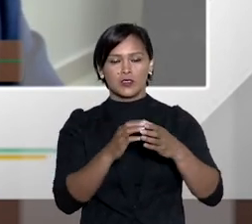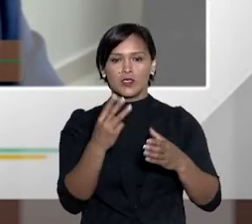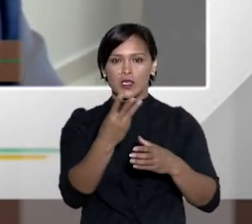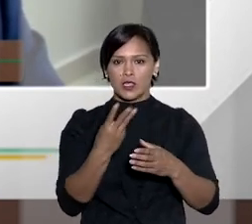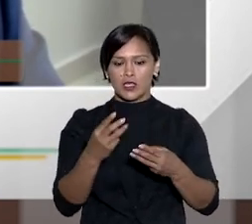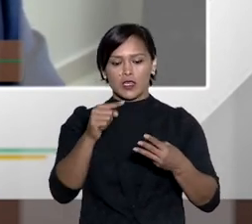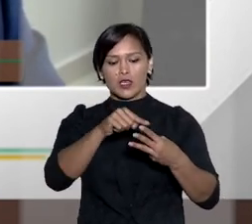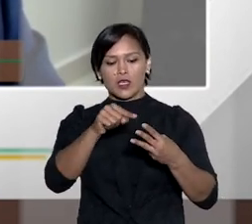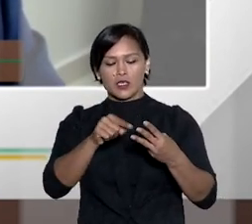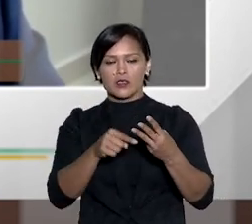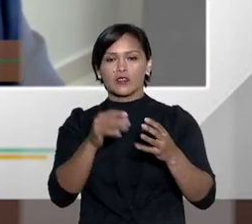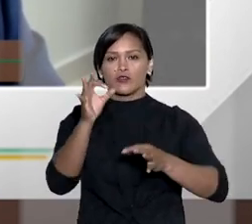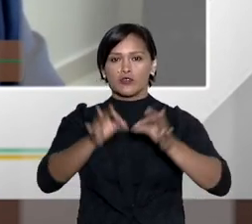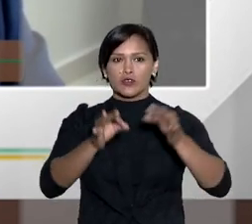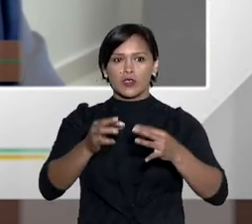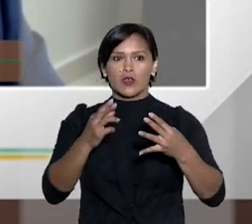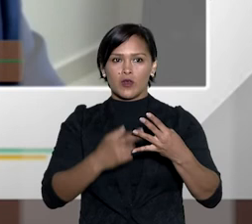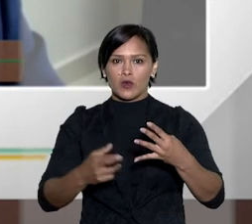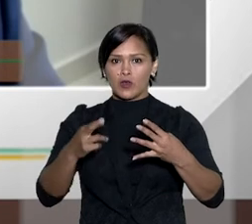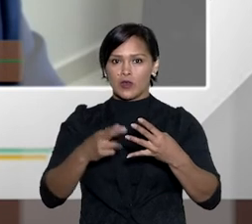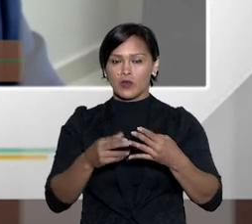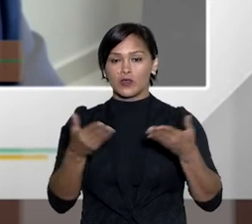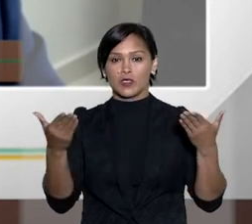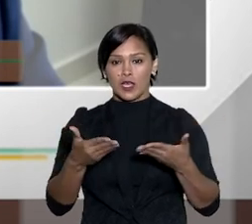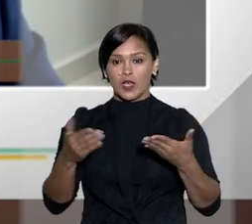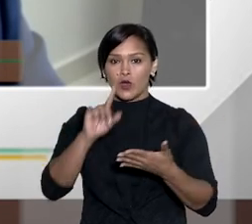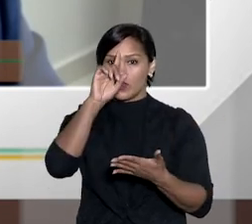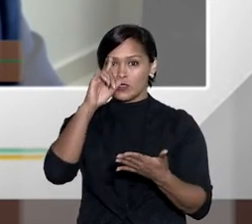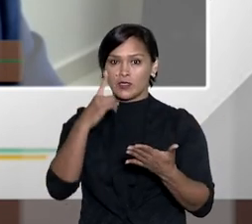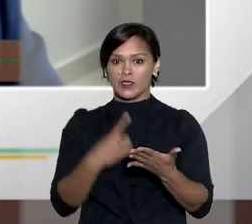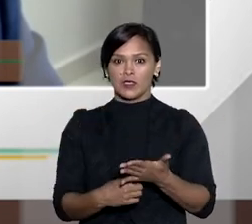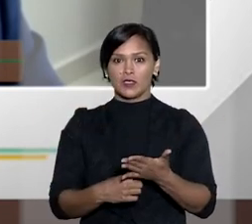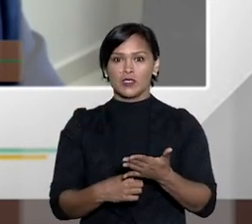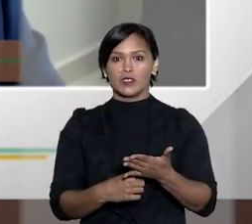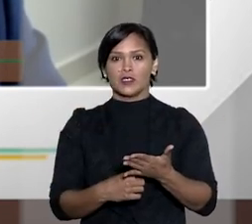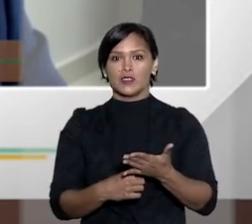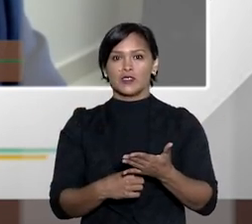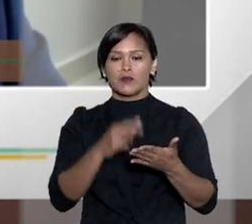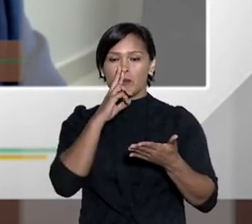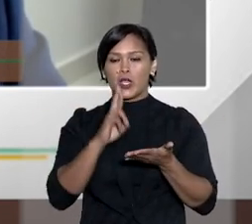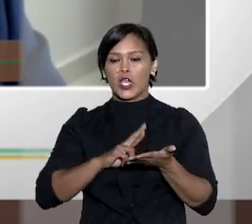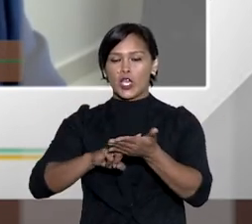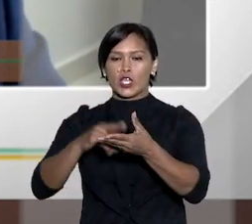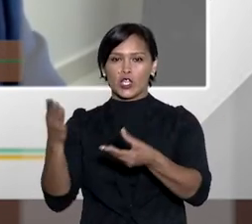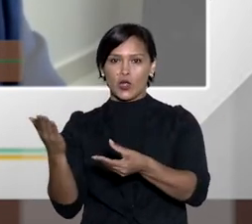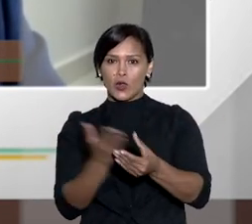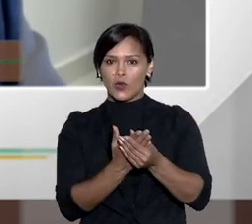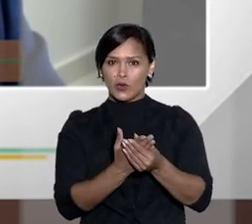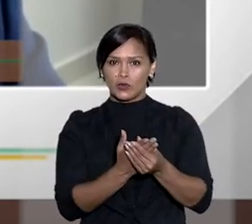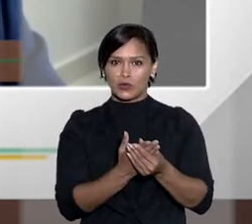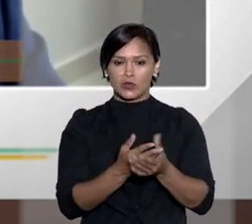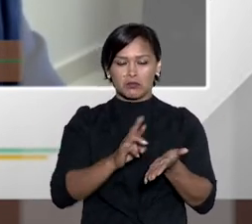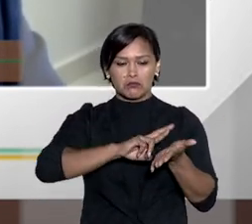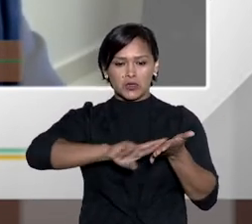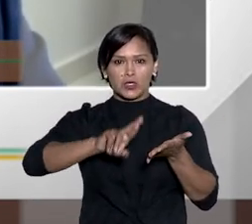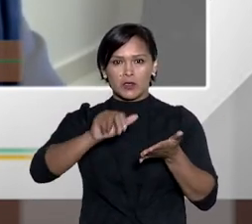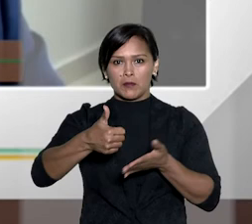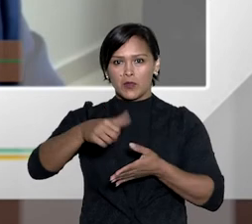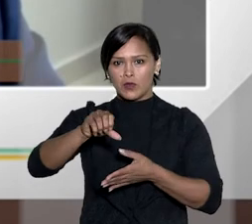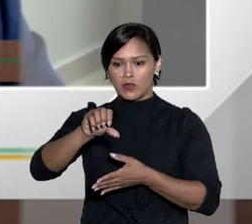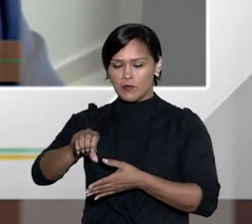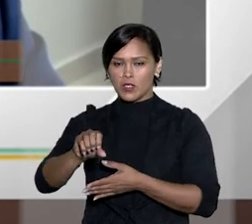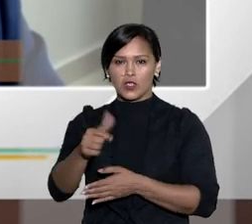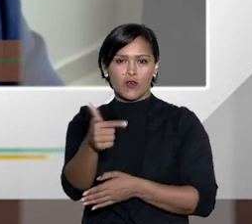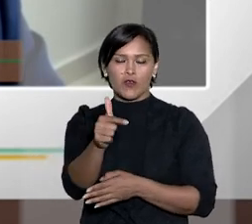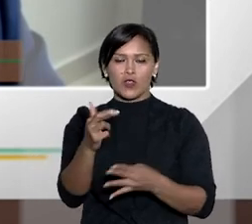recursal essa turma é composta de 3 membros que julgarão o recurso agora das decisões interlocutórias que